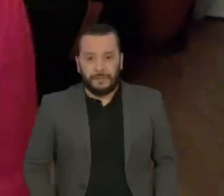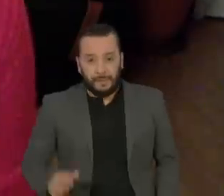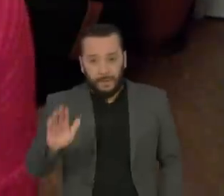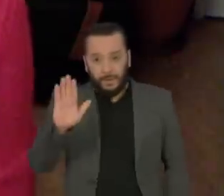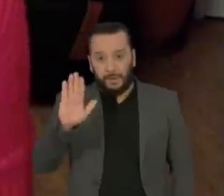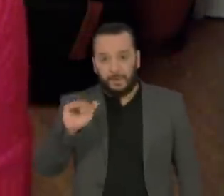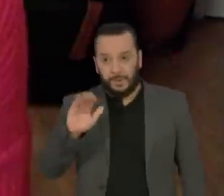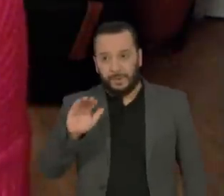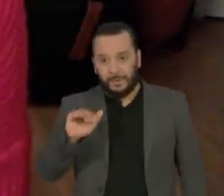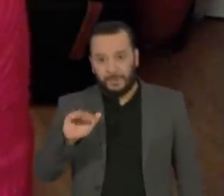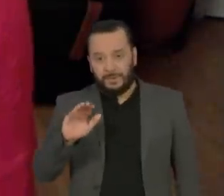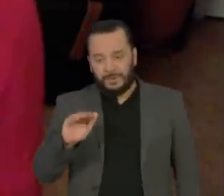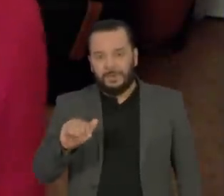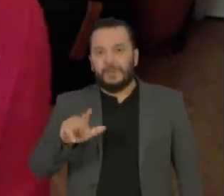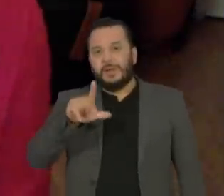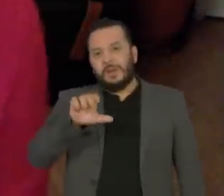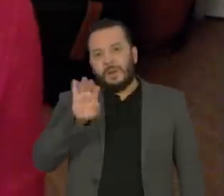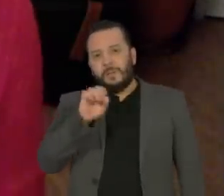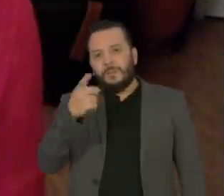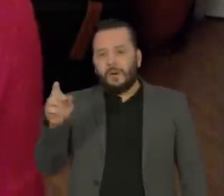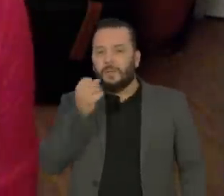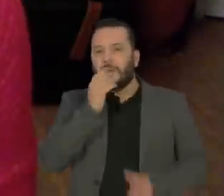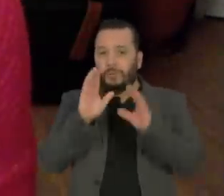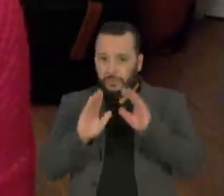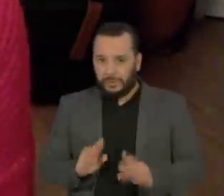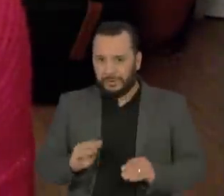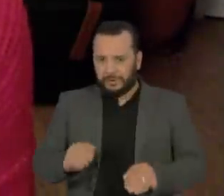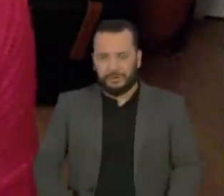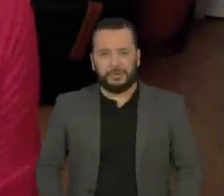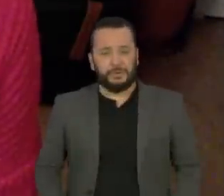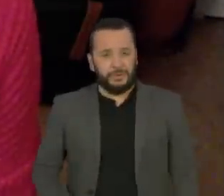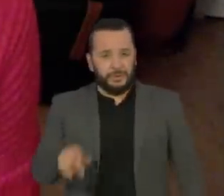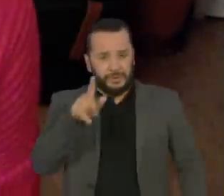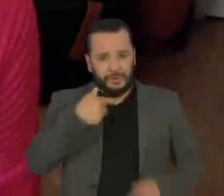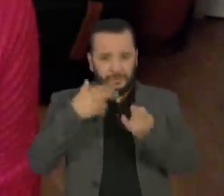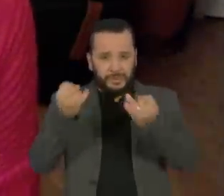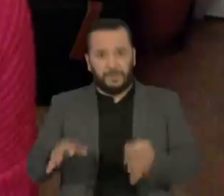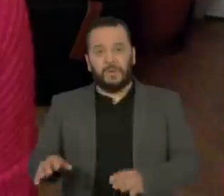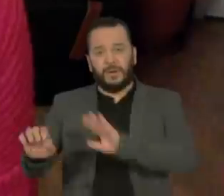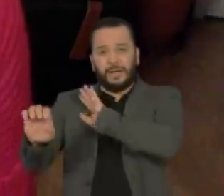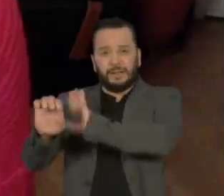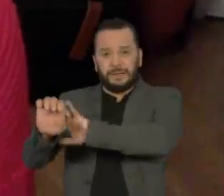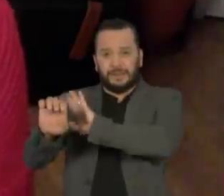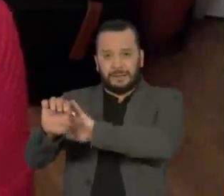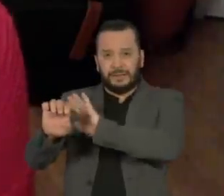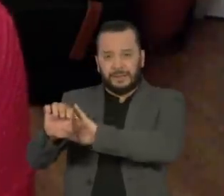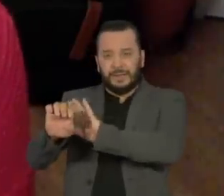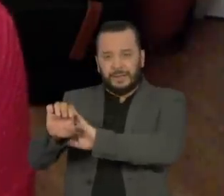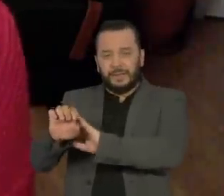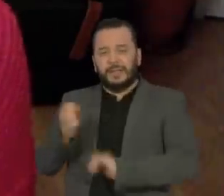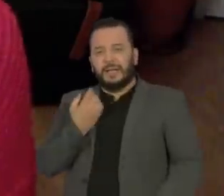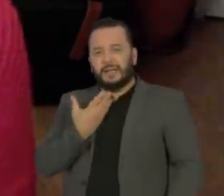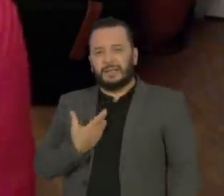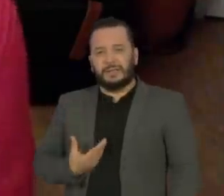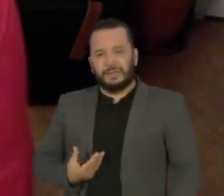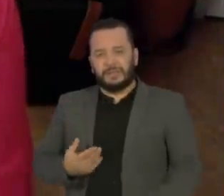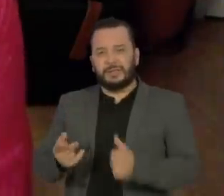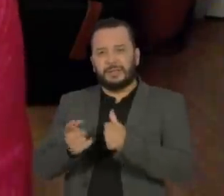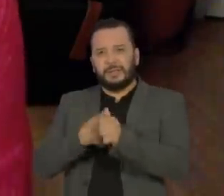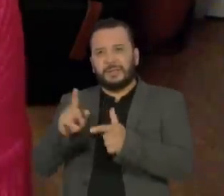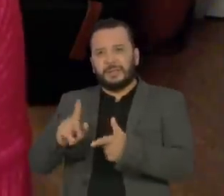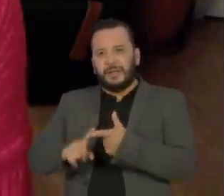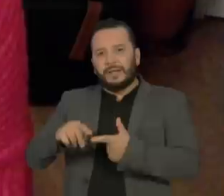Lobão, boa noite. Boa noite para todo mundo. Você já disse que a esquerda é ressentida, masturbatória e tem